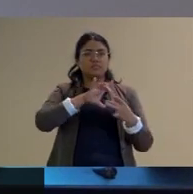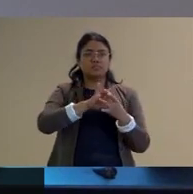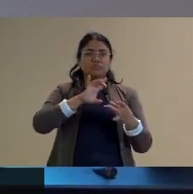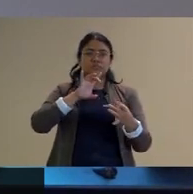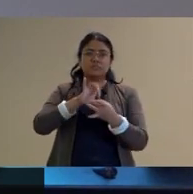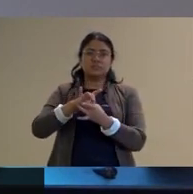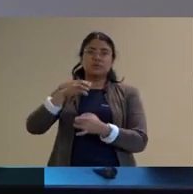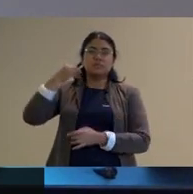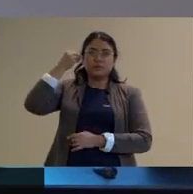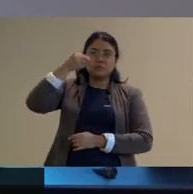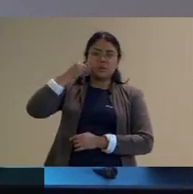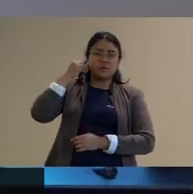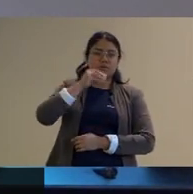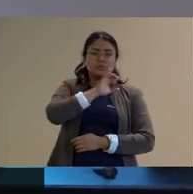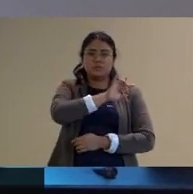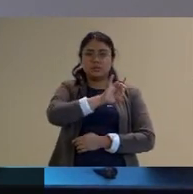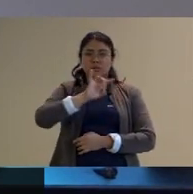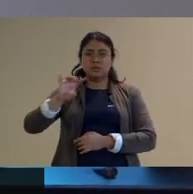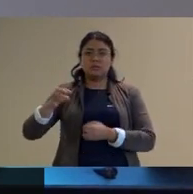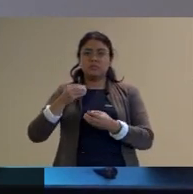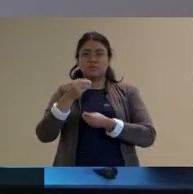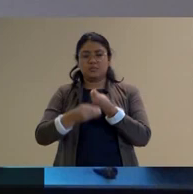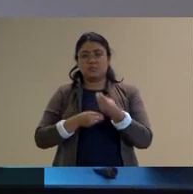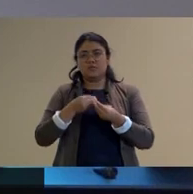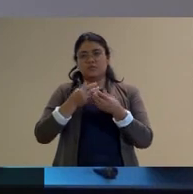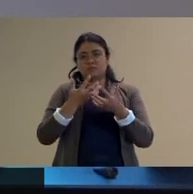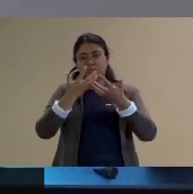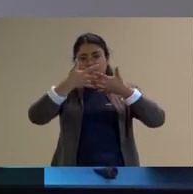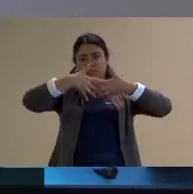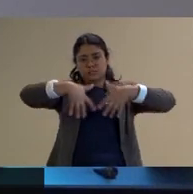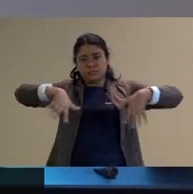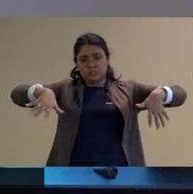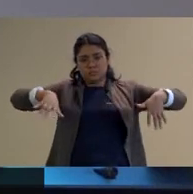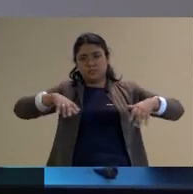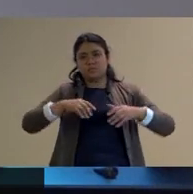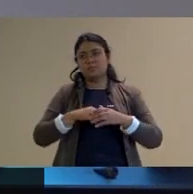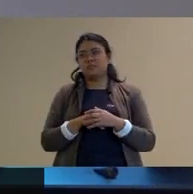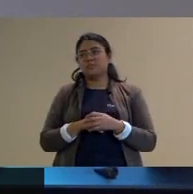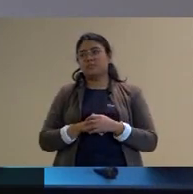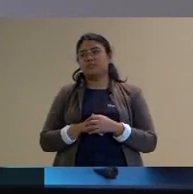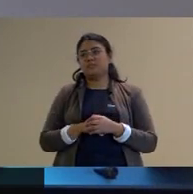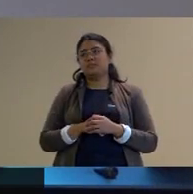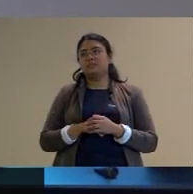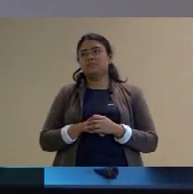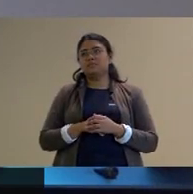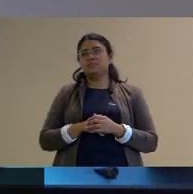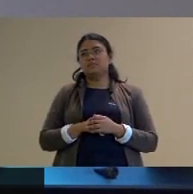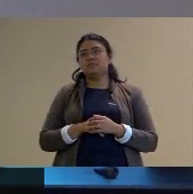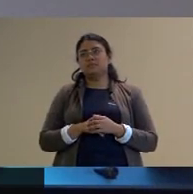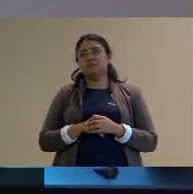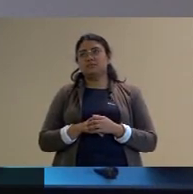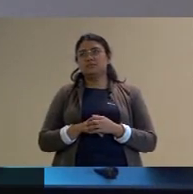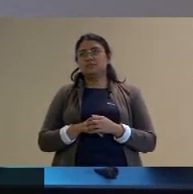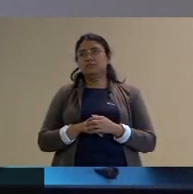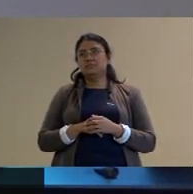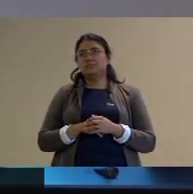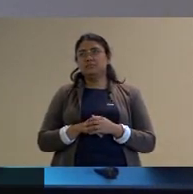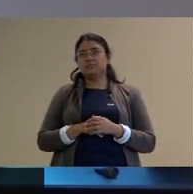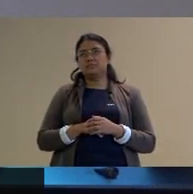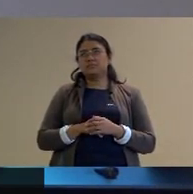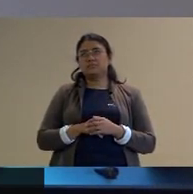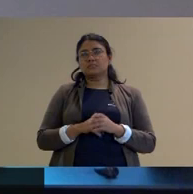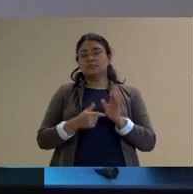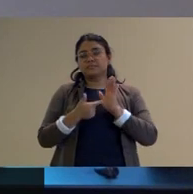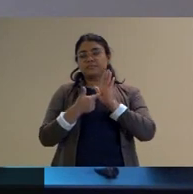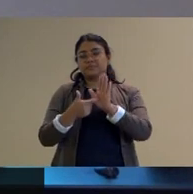e como que a gente pode ampliar e aprofundar enfim essa experiência e indicar um pouco que para o professor também é